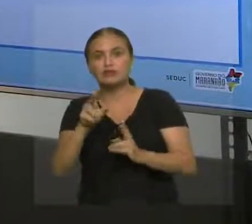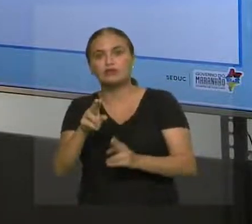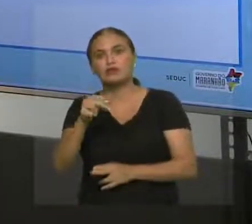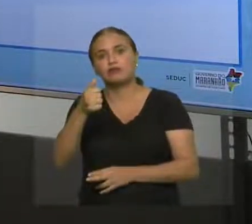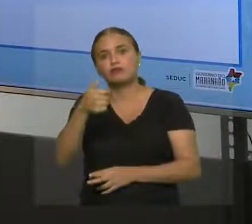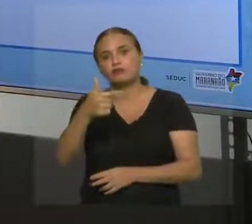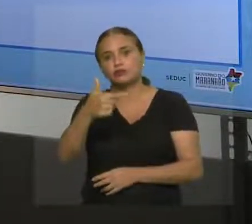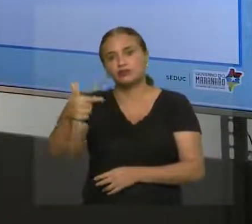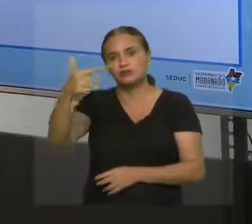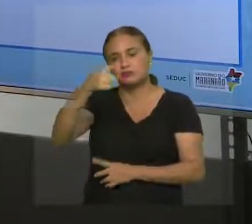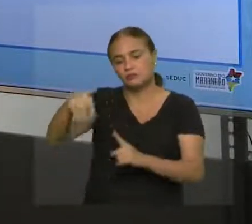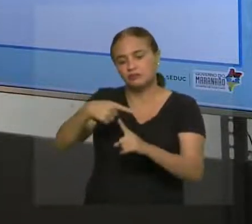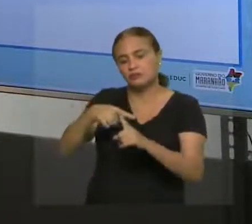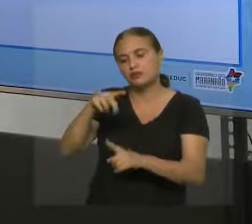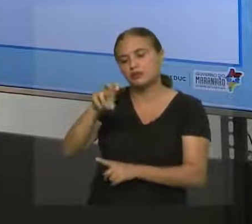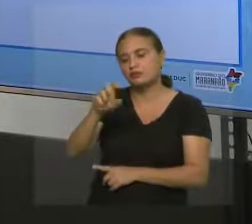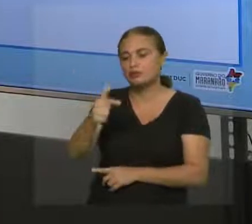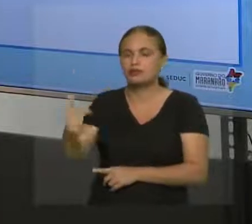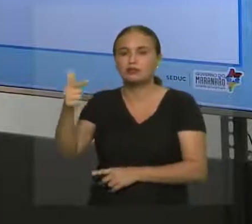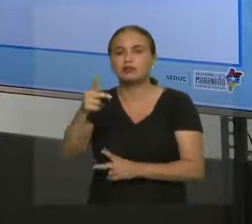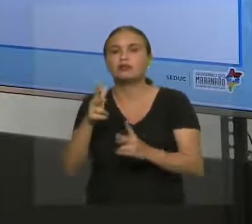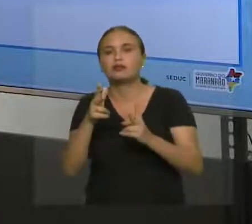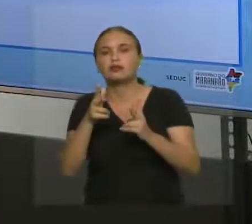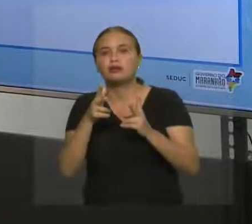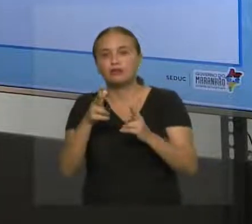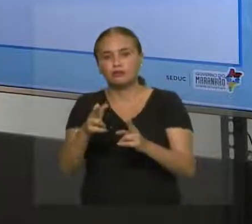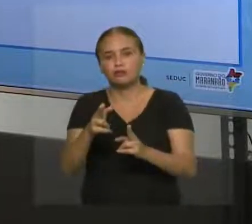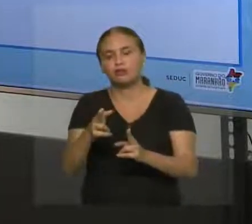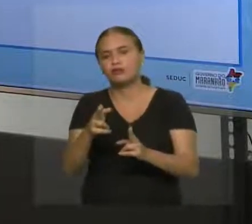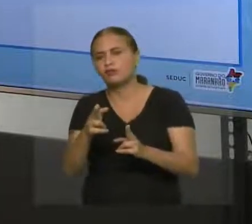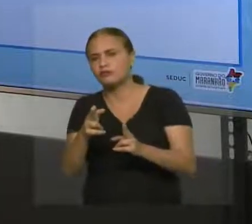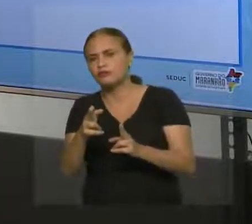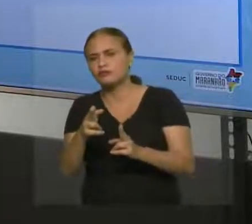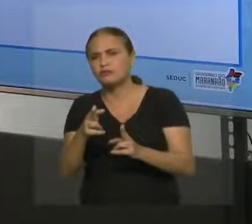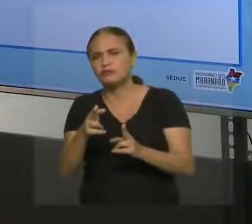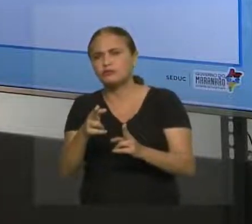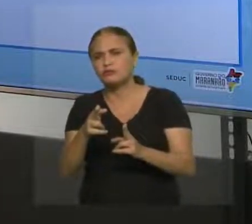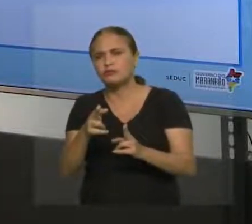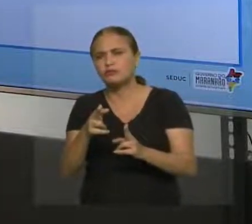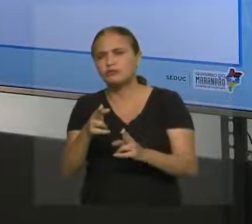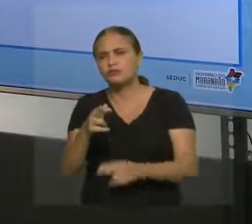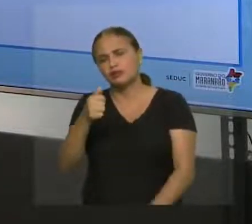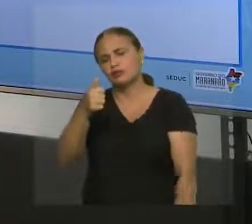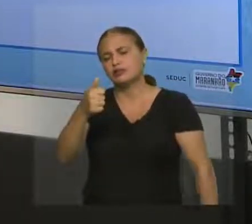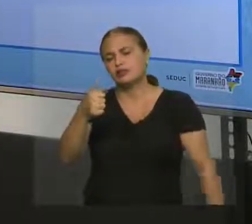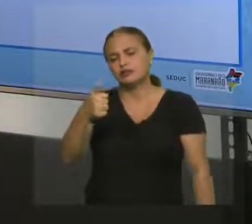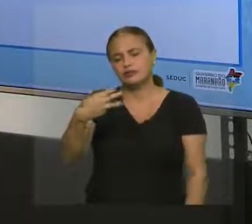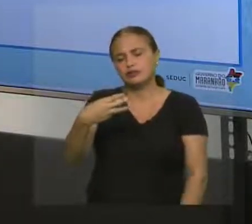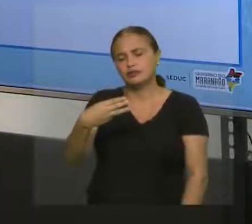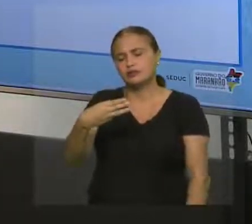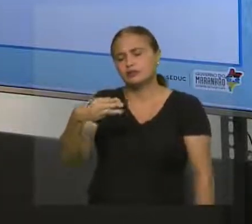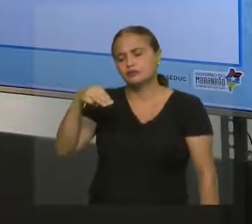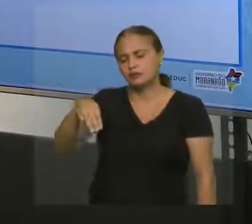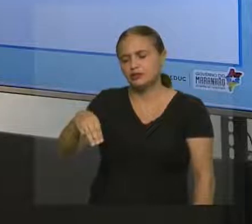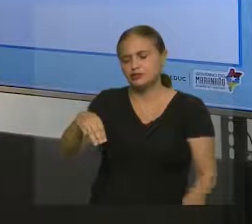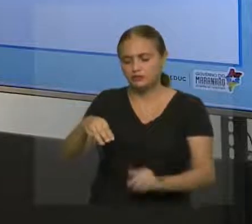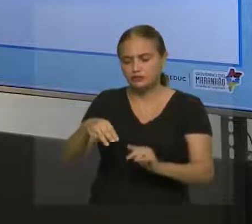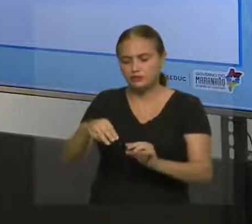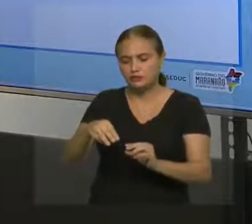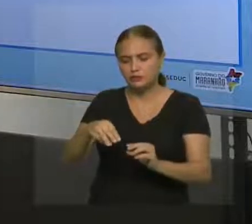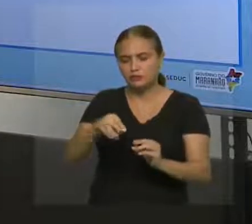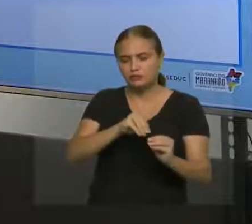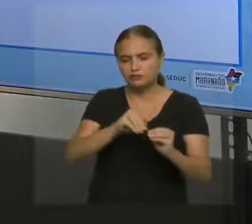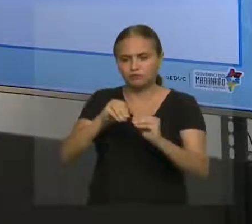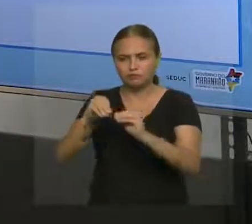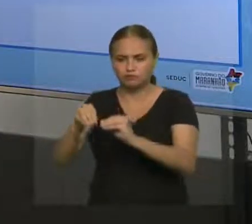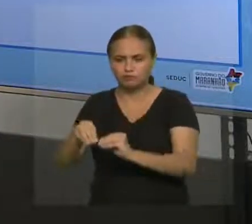mais 25, você vai ter 169, raiz de 169 é 13 metros, é o deslocamento ou